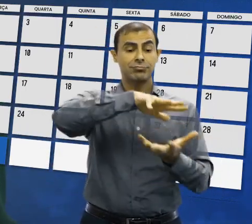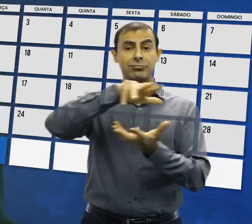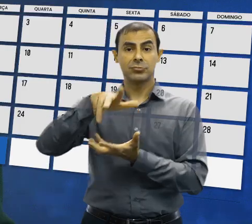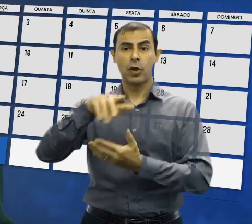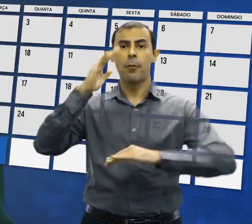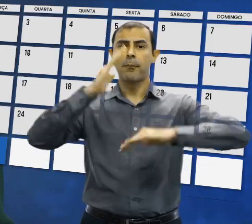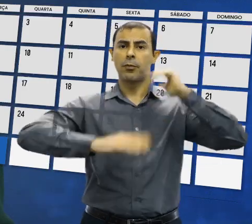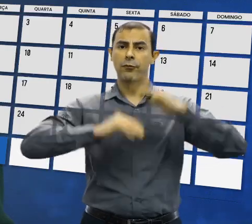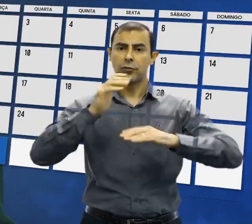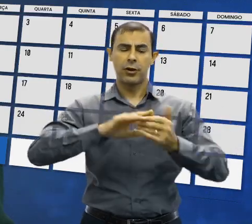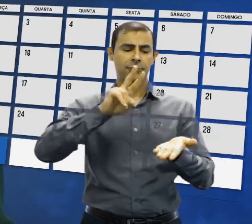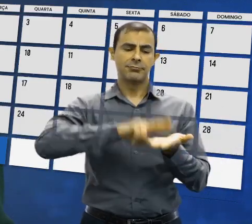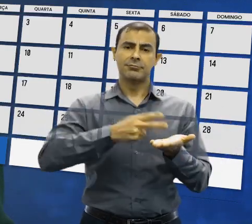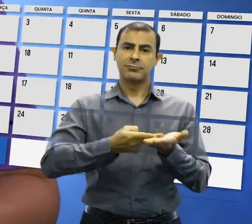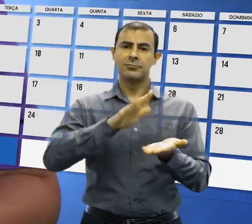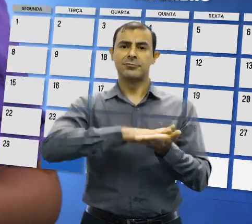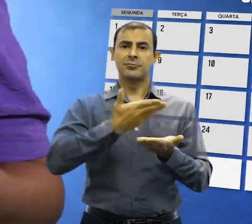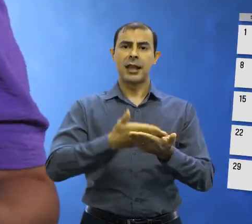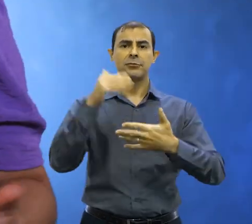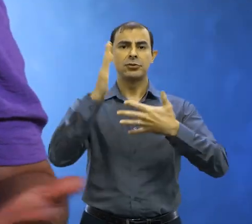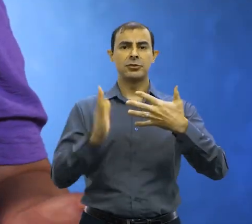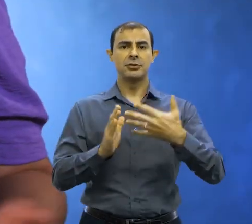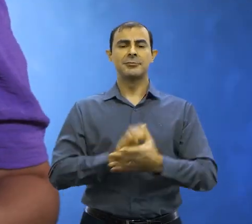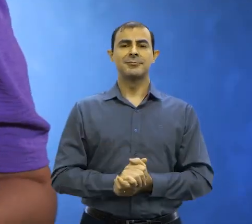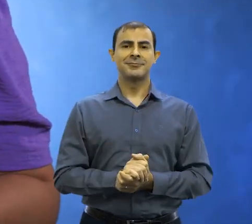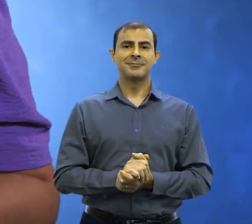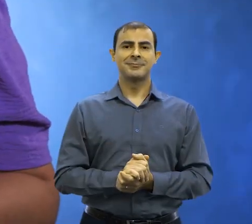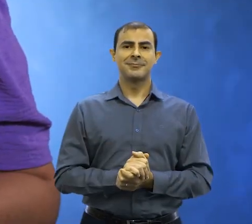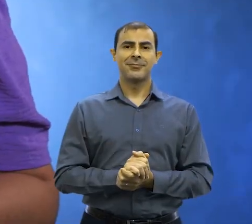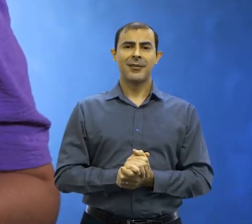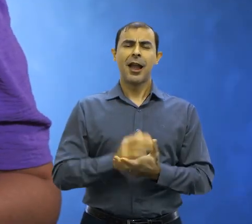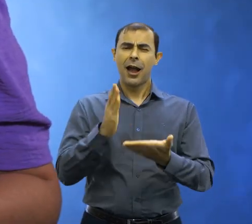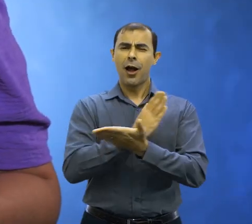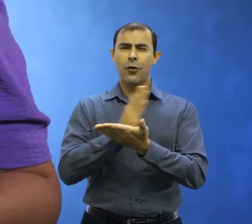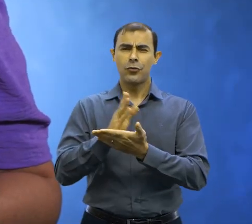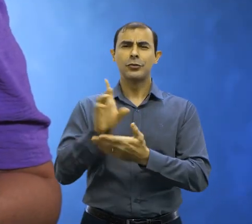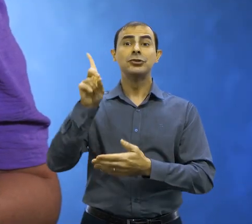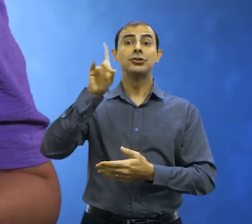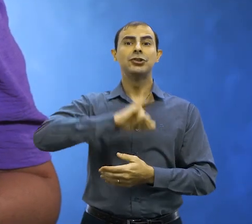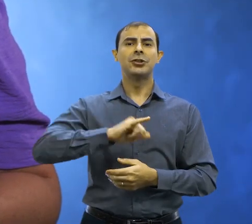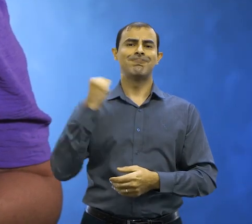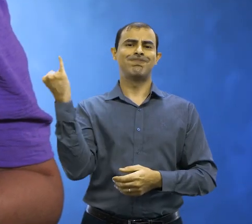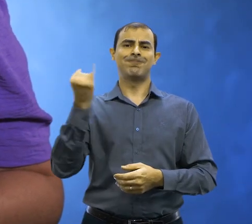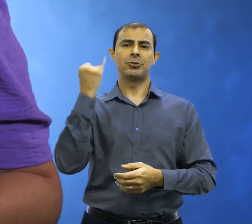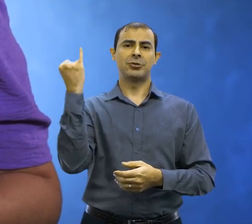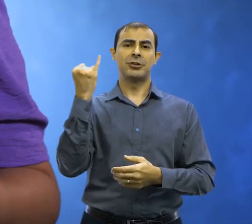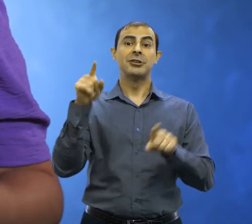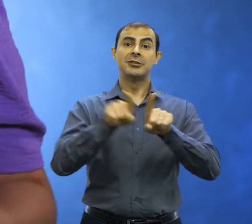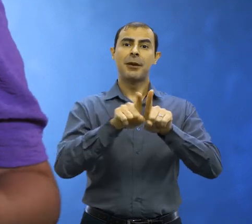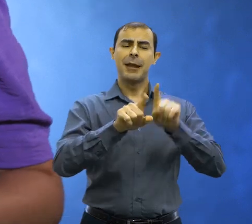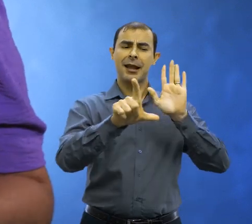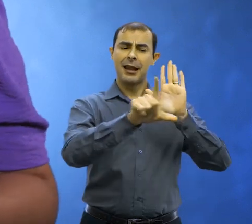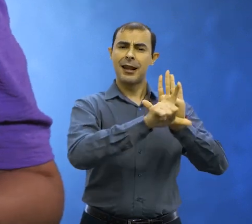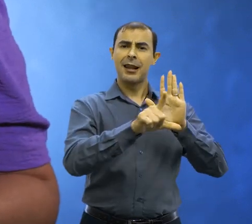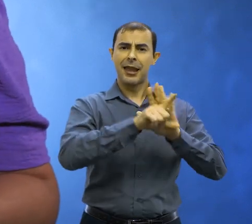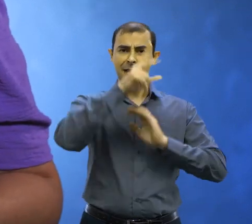Profissional Tradutor e Intérprete. Estas são algumas das datas importantes e também leis municipais